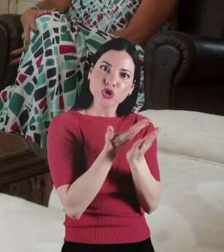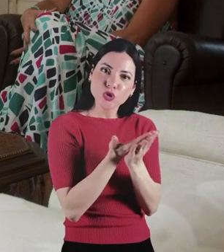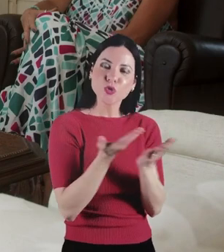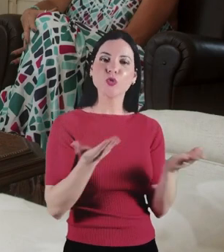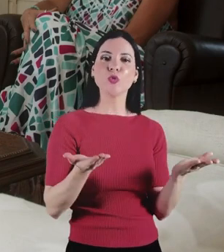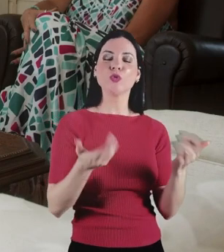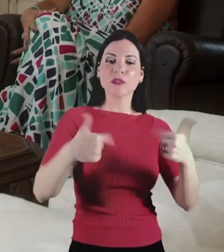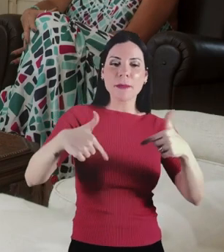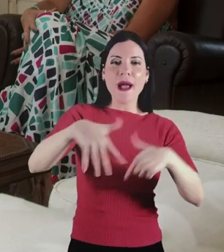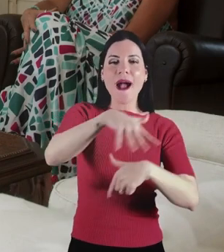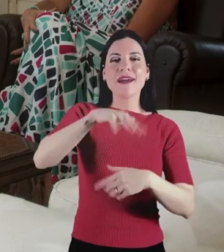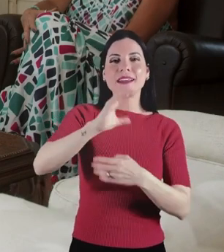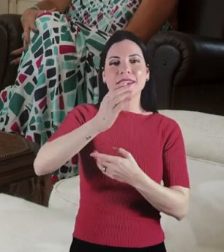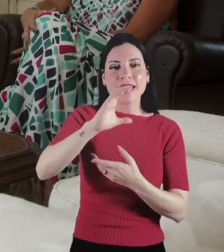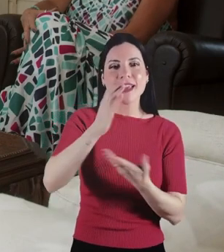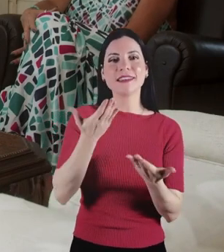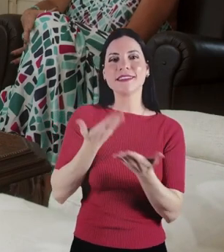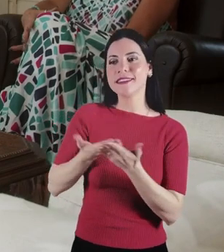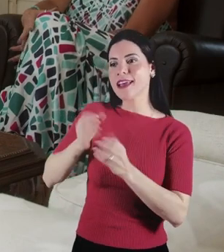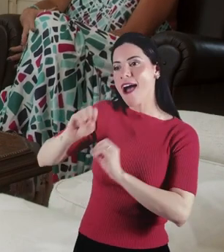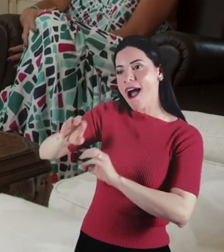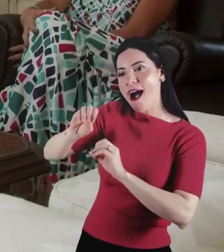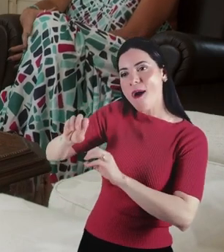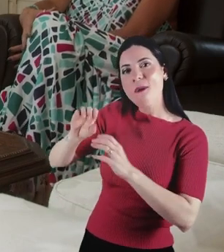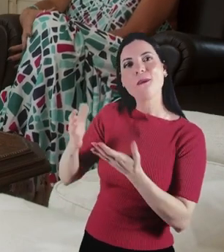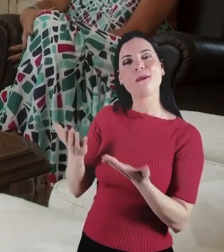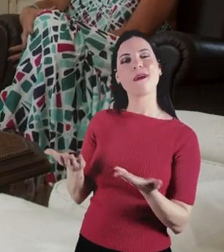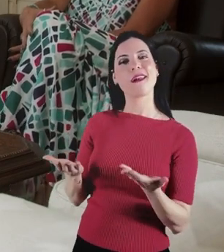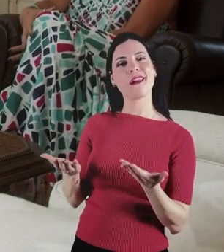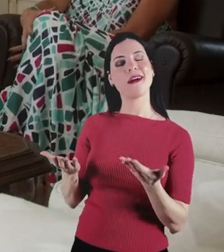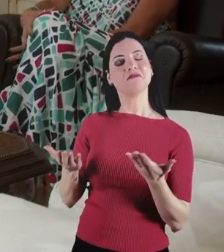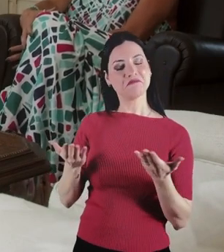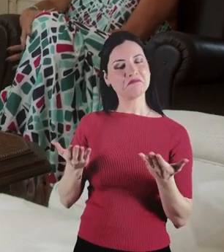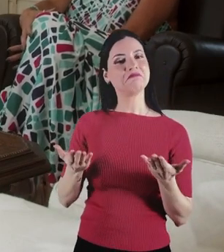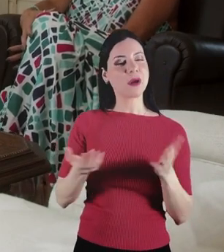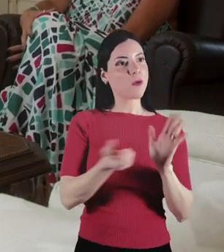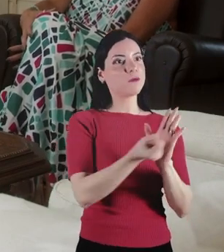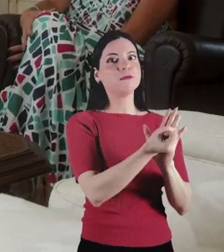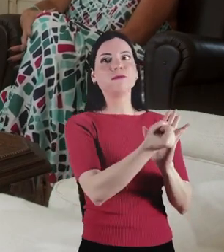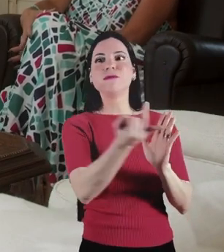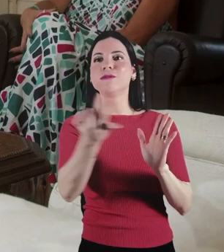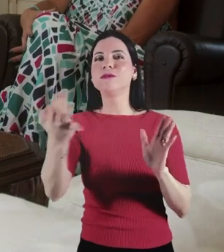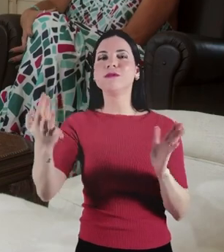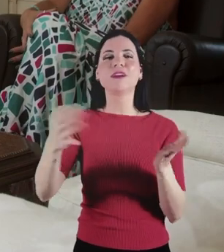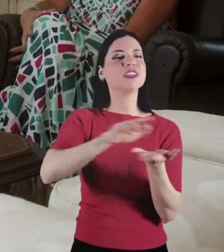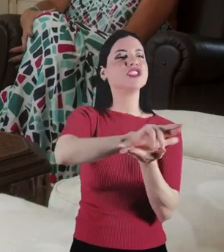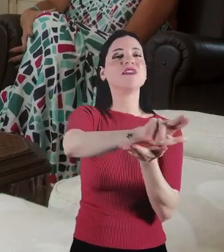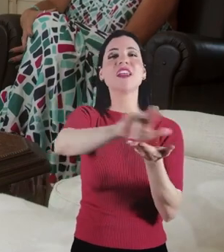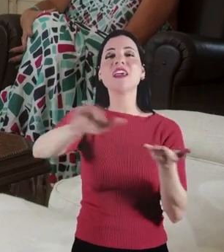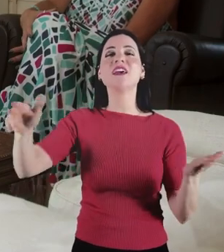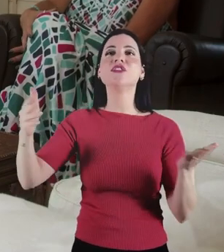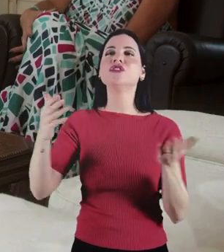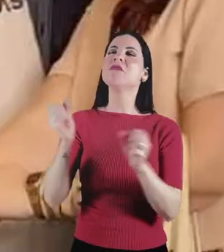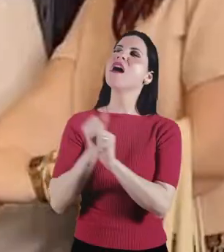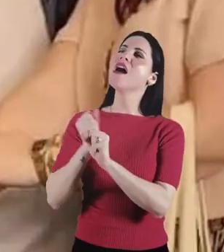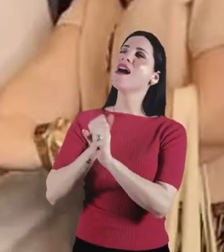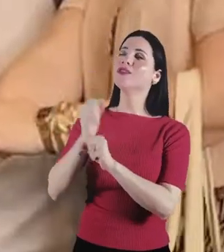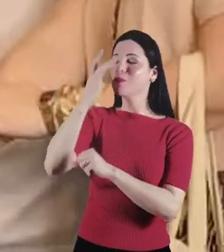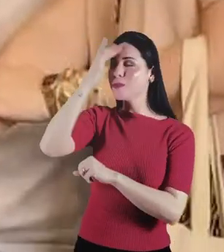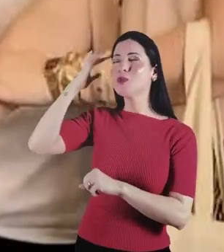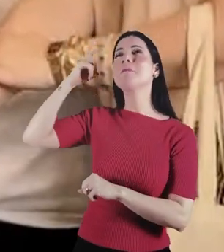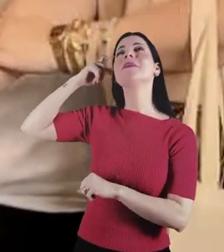estudo, ou de trabalhando com isso, ou dentro da ciência, dando aula, uma quantidade de